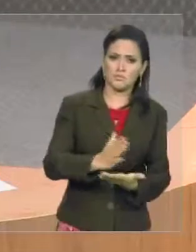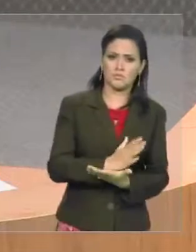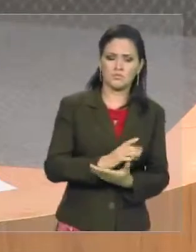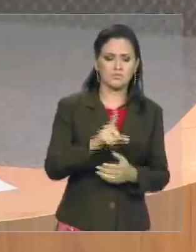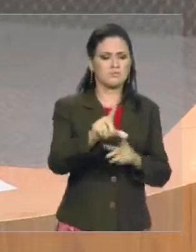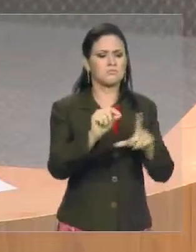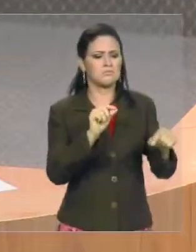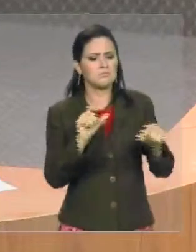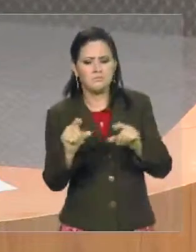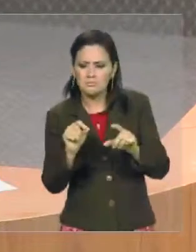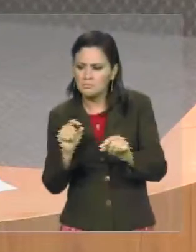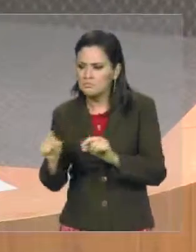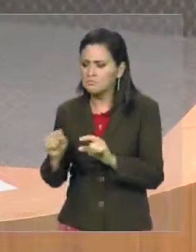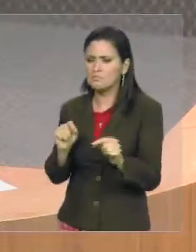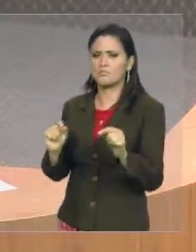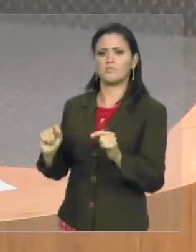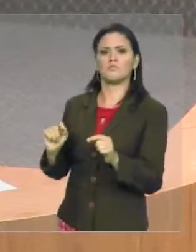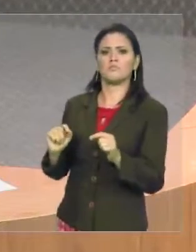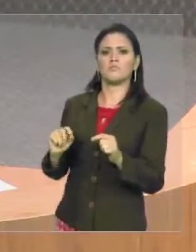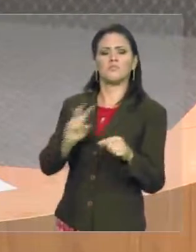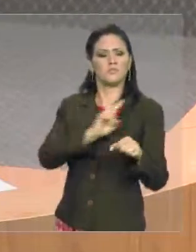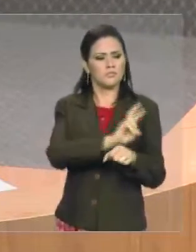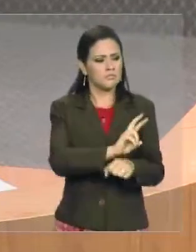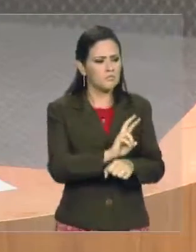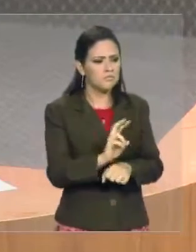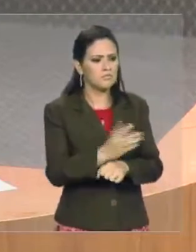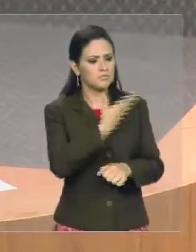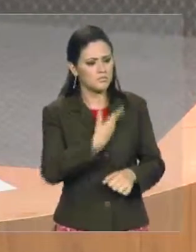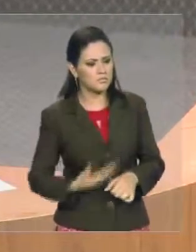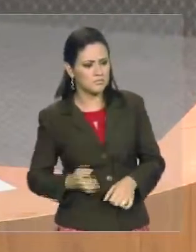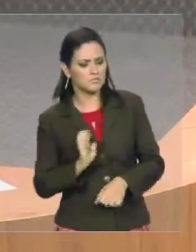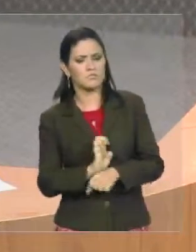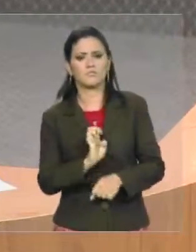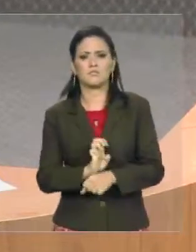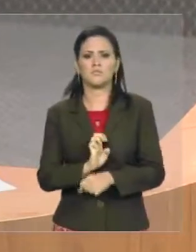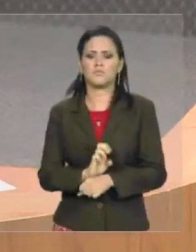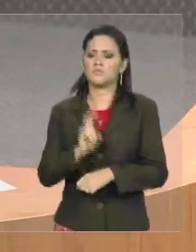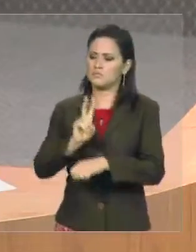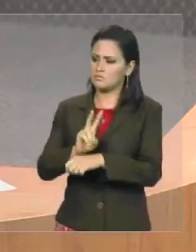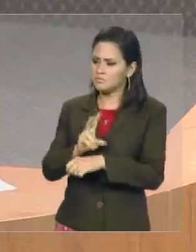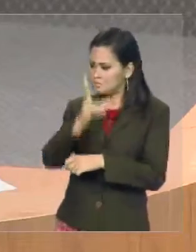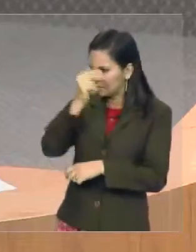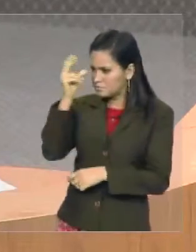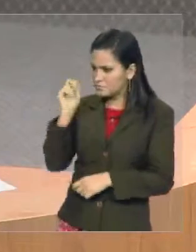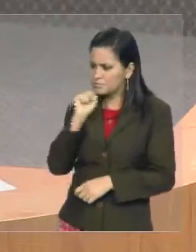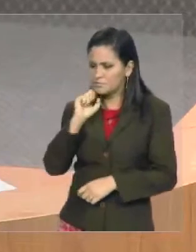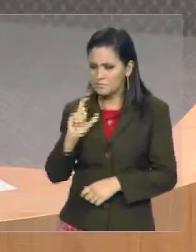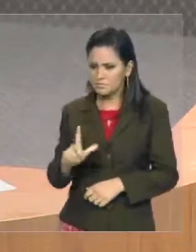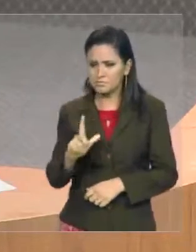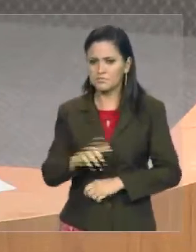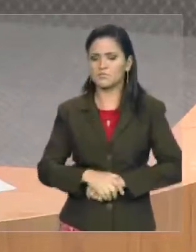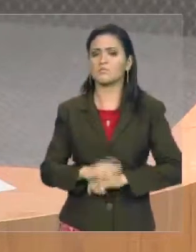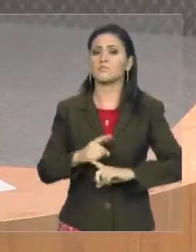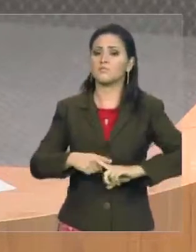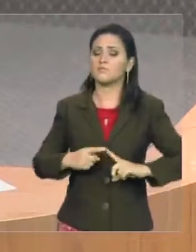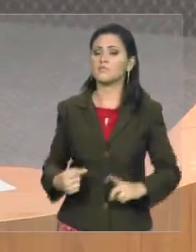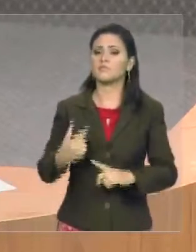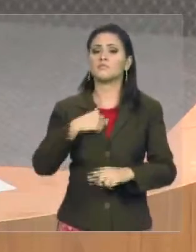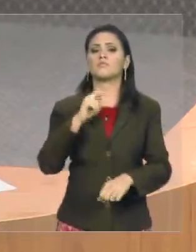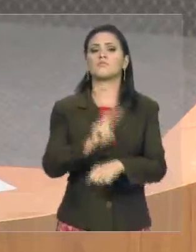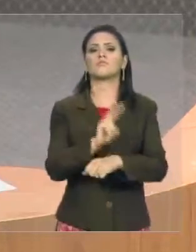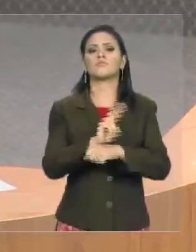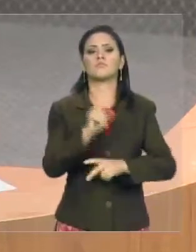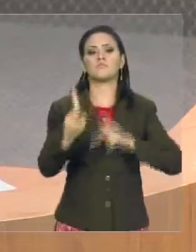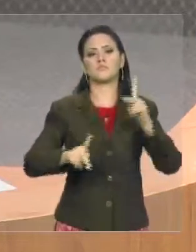definidos, defender o governo do Estado, defender a Prefeitura de São Luís, eu tenho um lado, defender o povo,